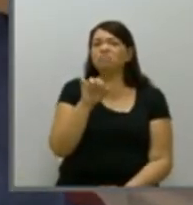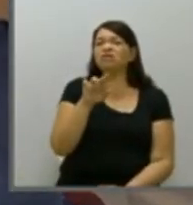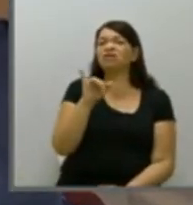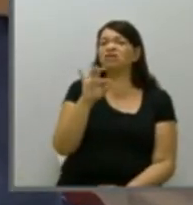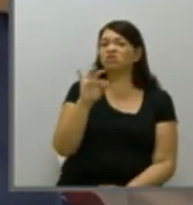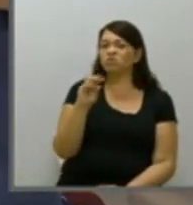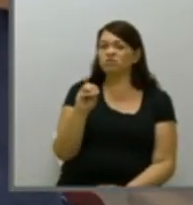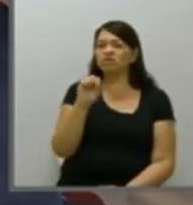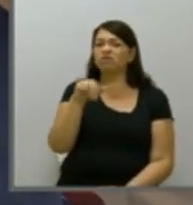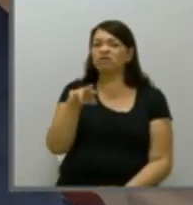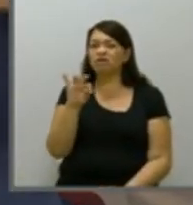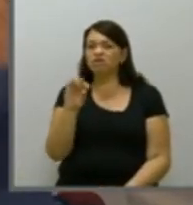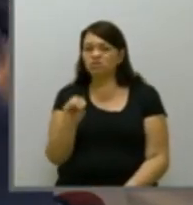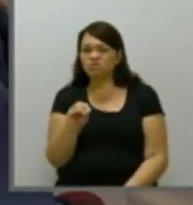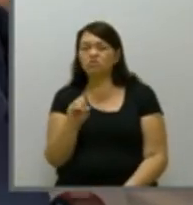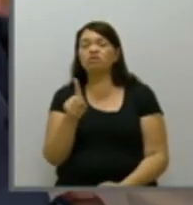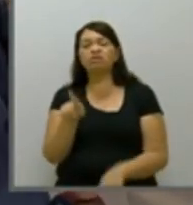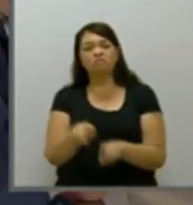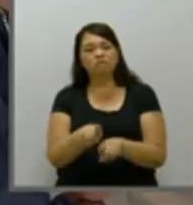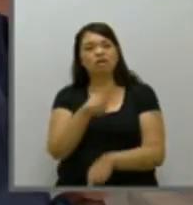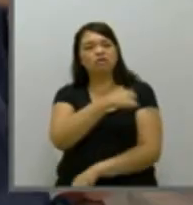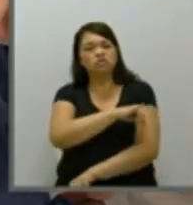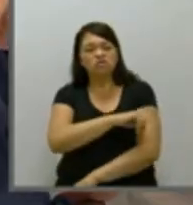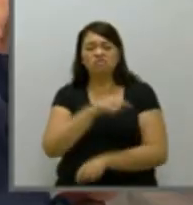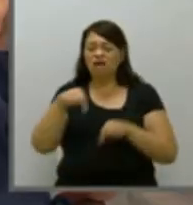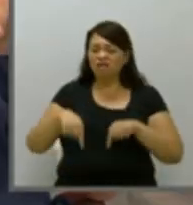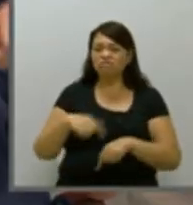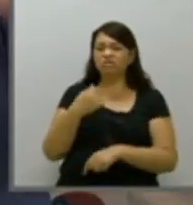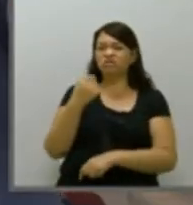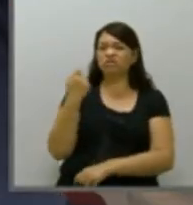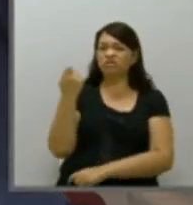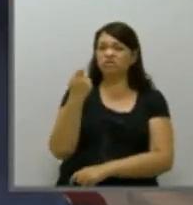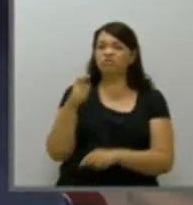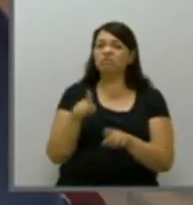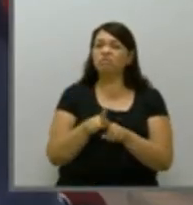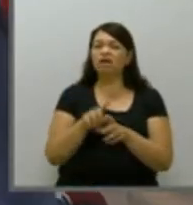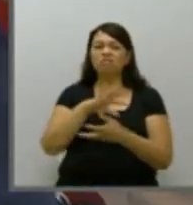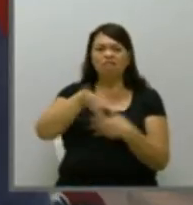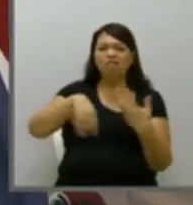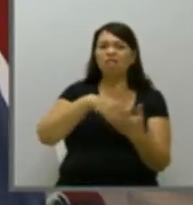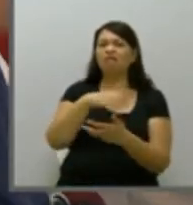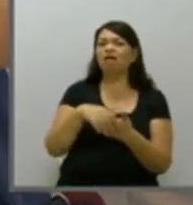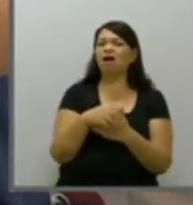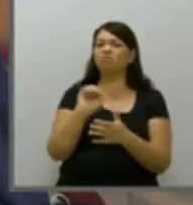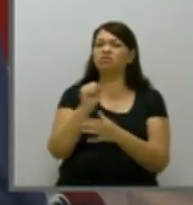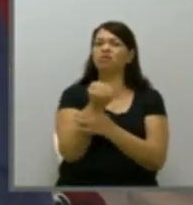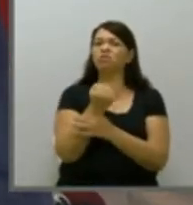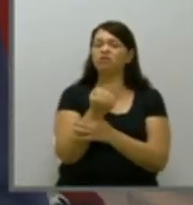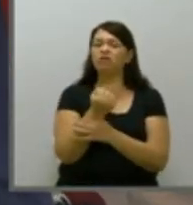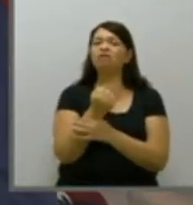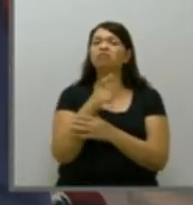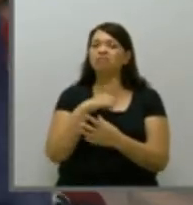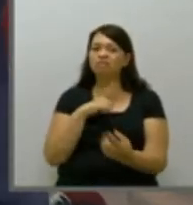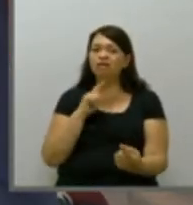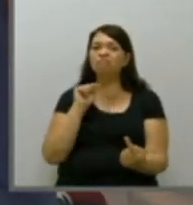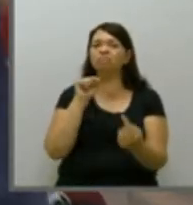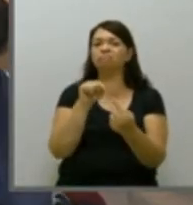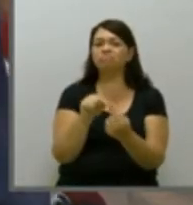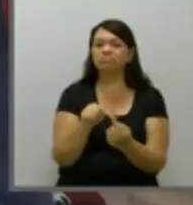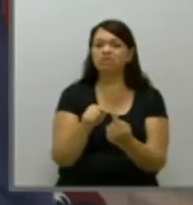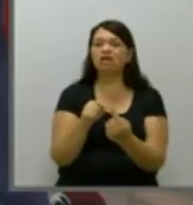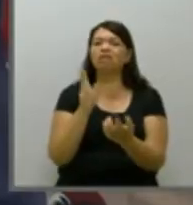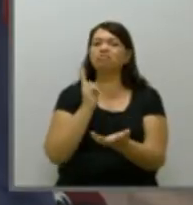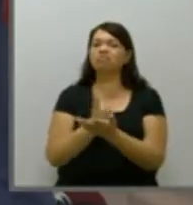também particularmente pegar aqui o Rio Grande do Sul, esse caos na segurança está diretamente relacionado aos constantes